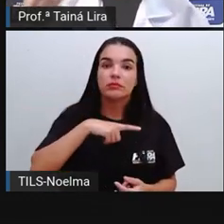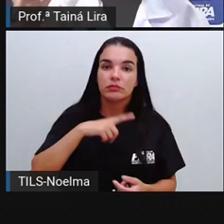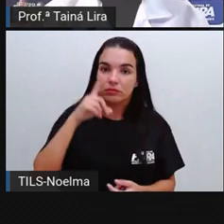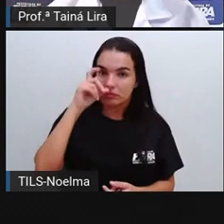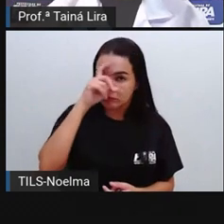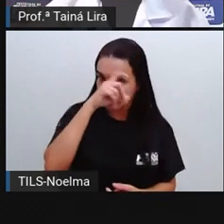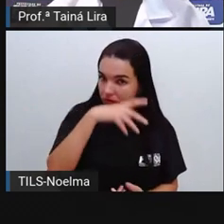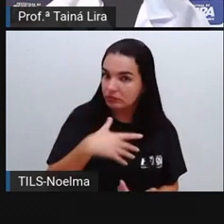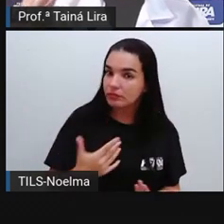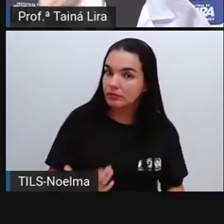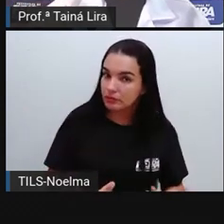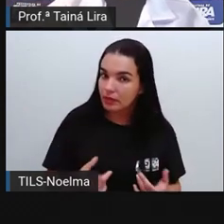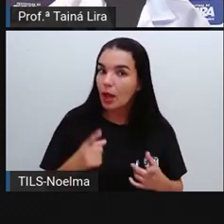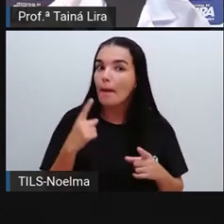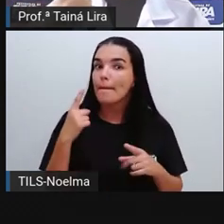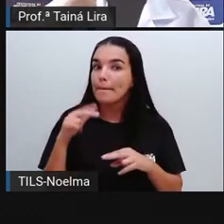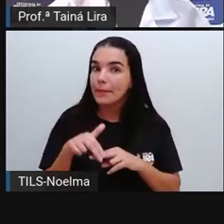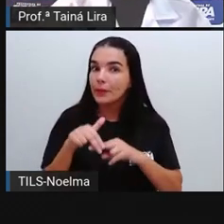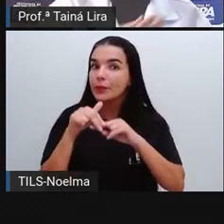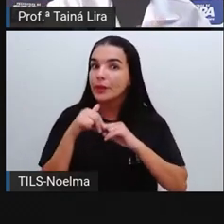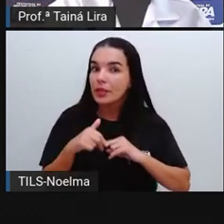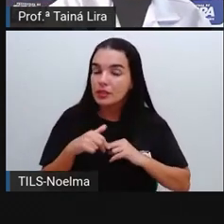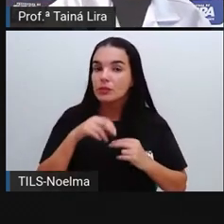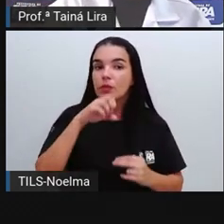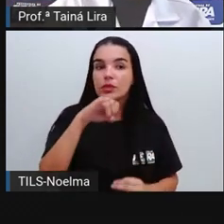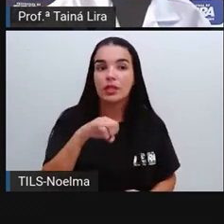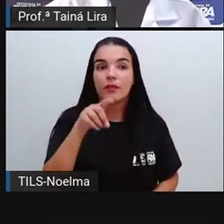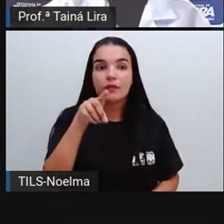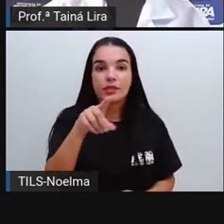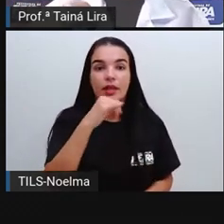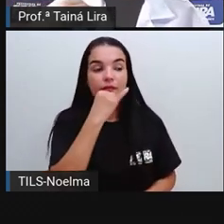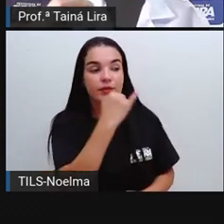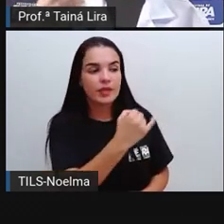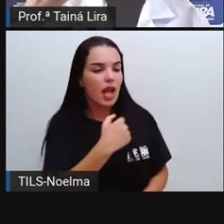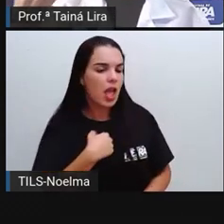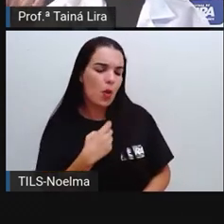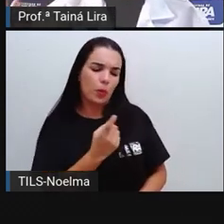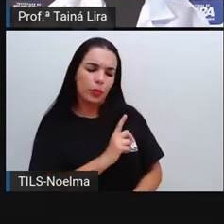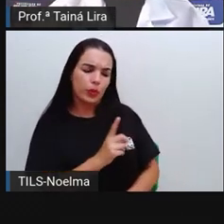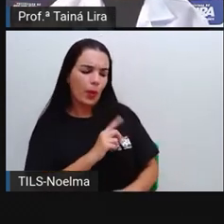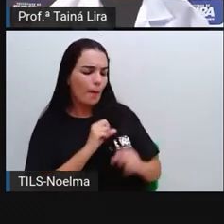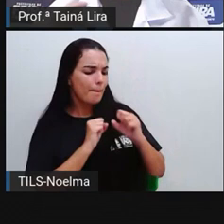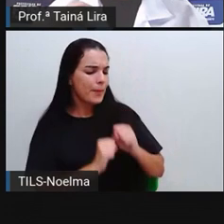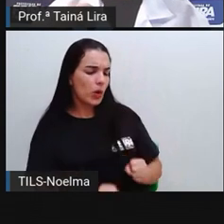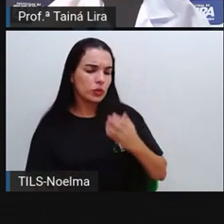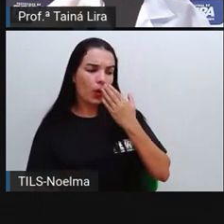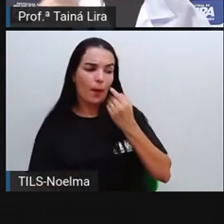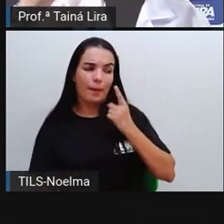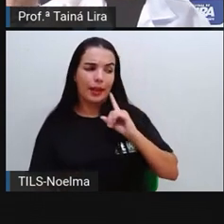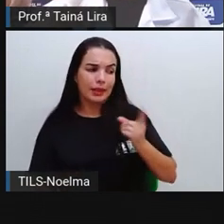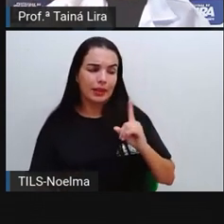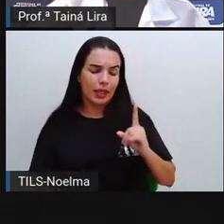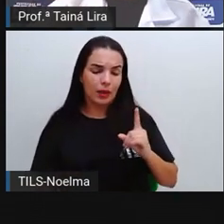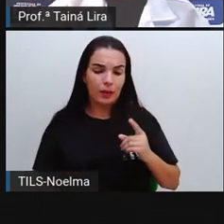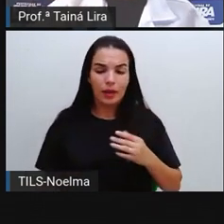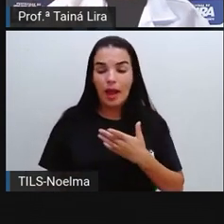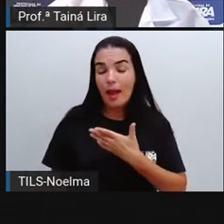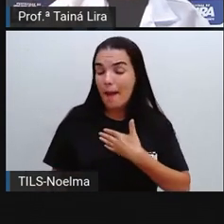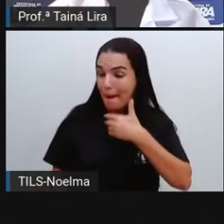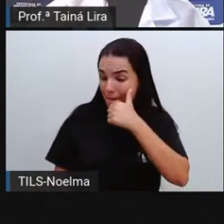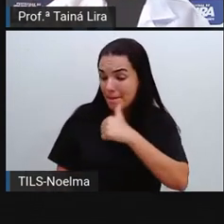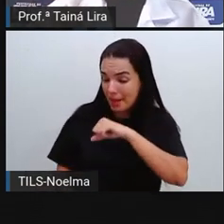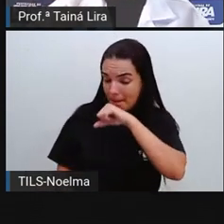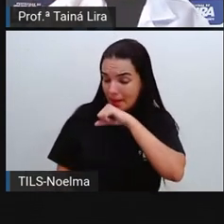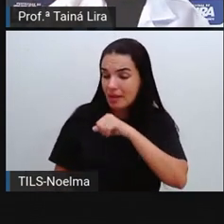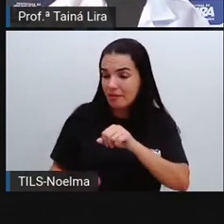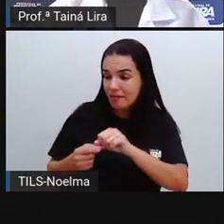É por isso que se um coleguinha disser que não pode comer, muitas vezes a gente tá ali, levou um lanche, a minha mãe fez um bolo,